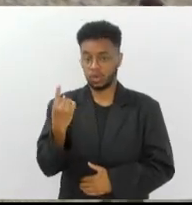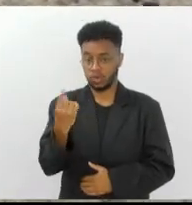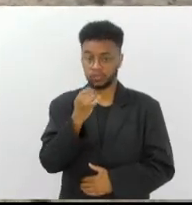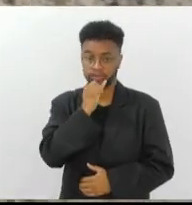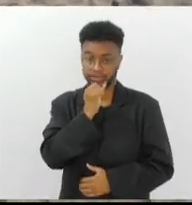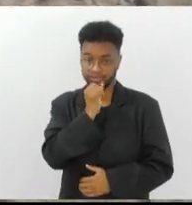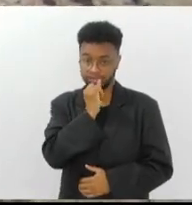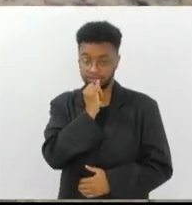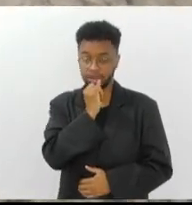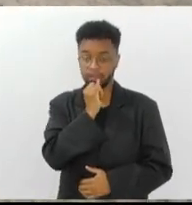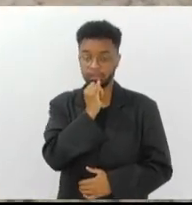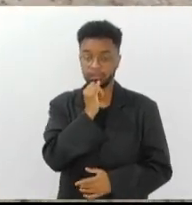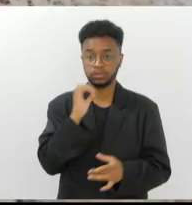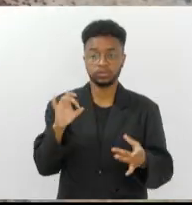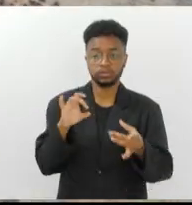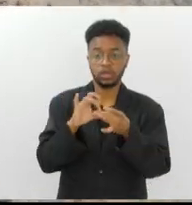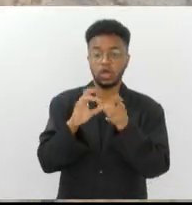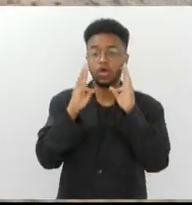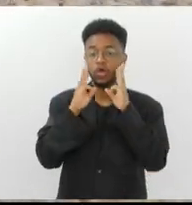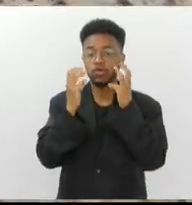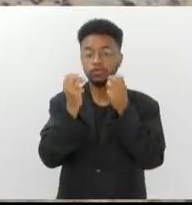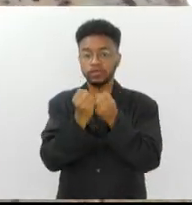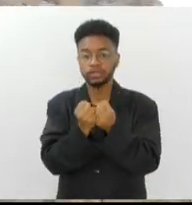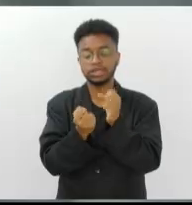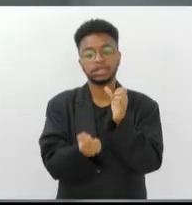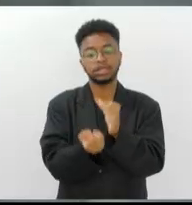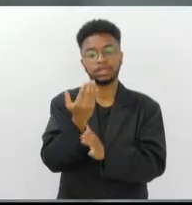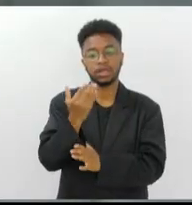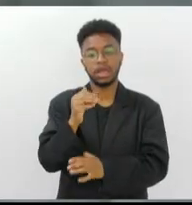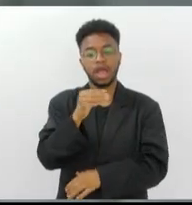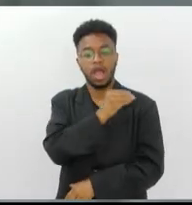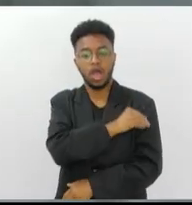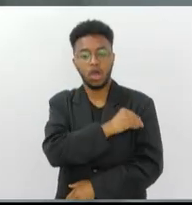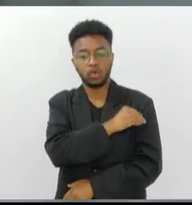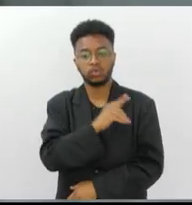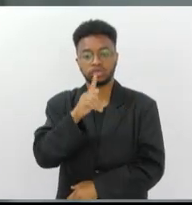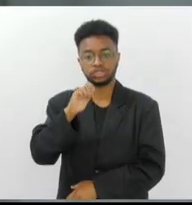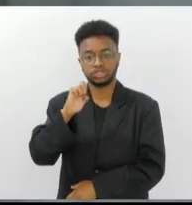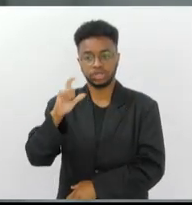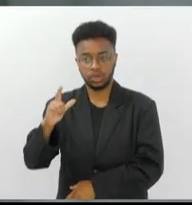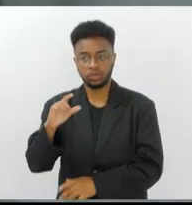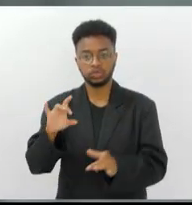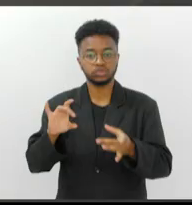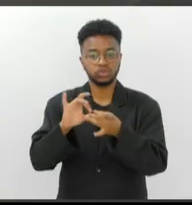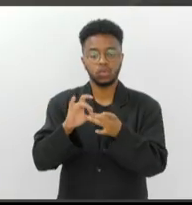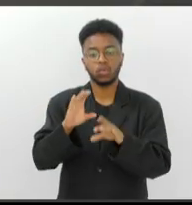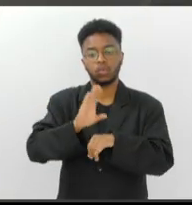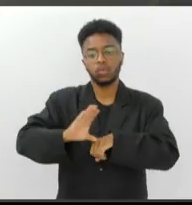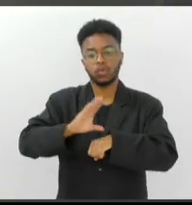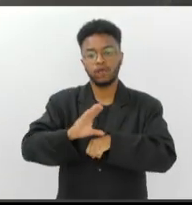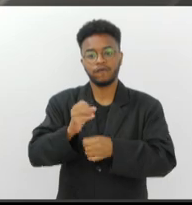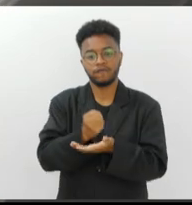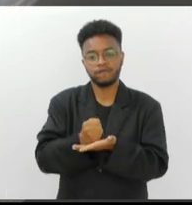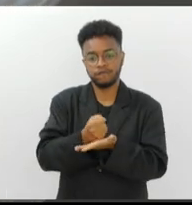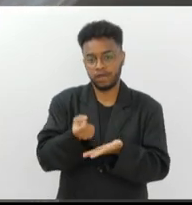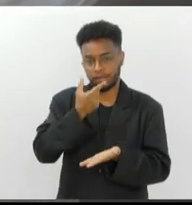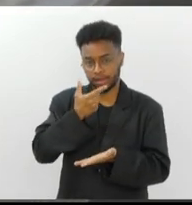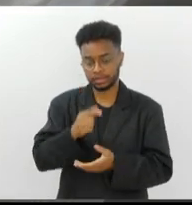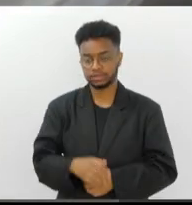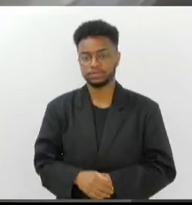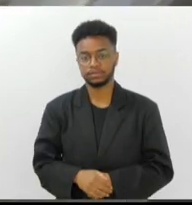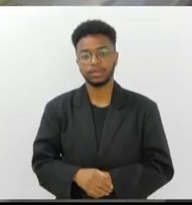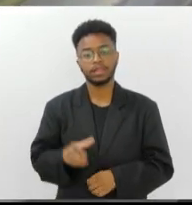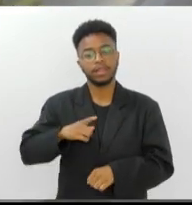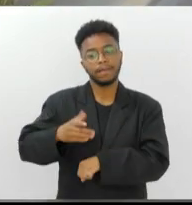por exemplo, fica por conta da Oficina da Produção de Álcool em Gel, elaborada pelo curso de farmácia. Durante a prática, que